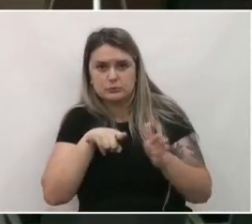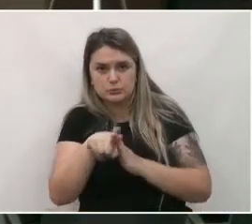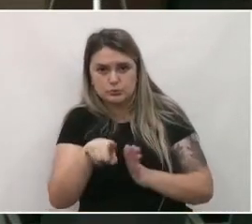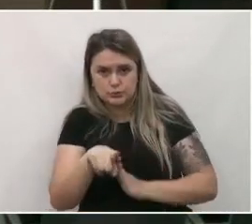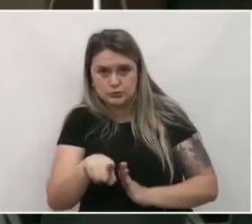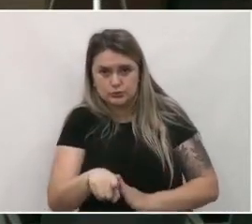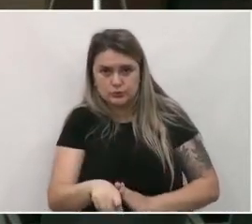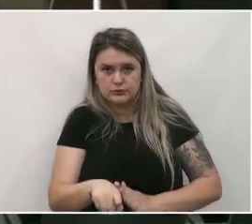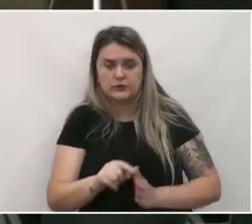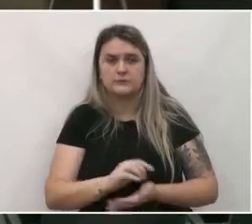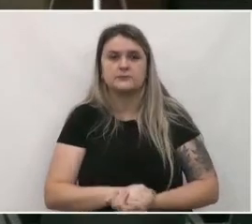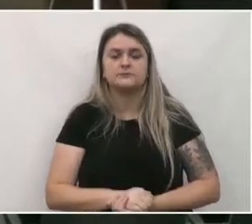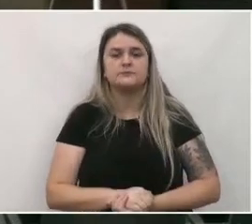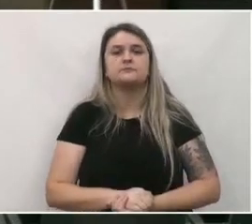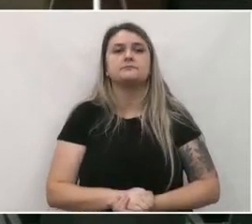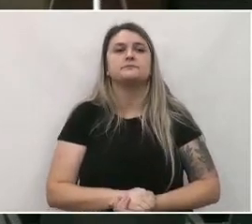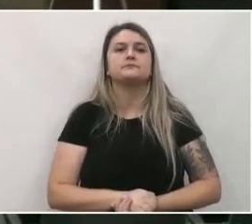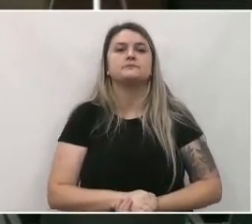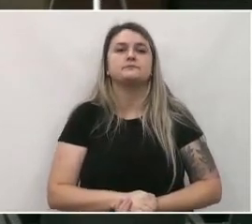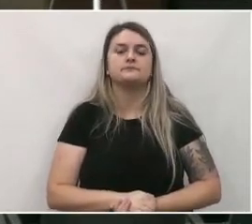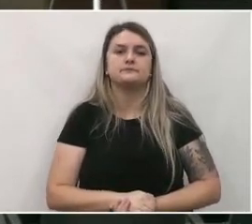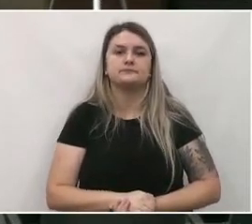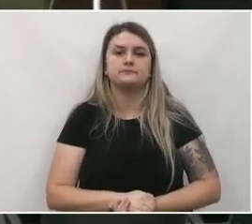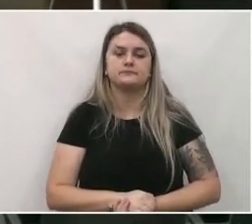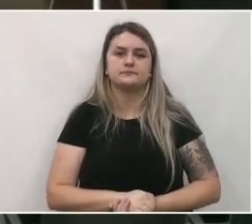que tenham na transmissão do YouTube.